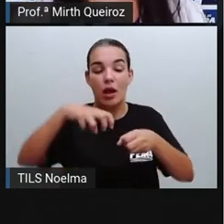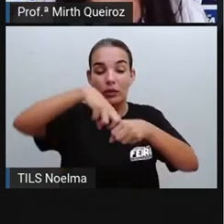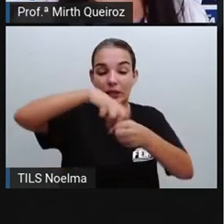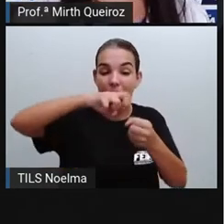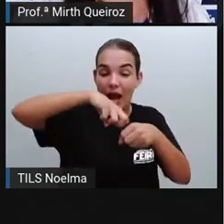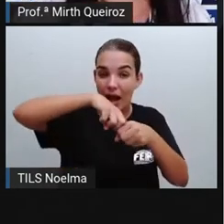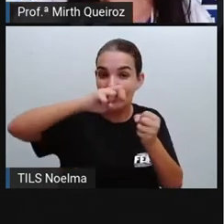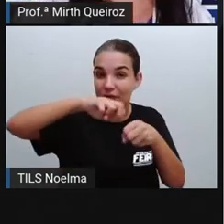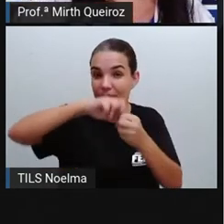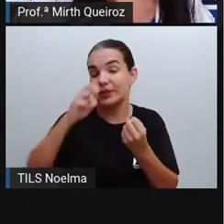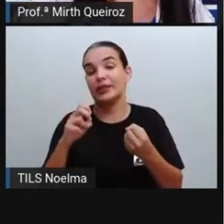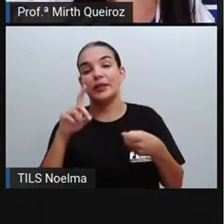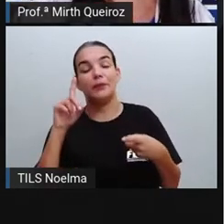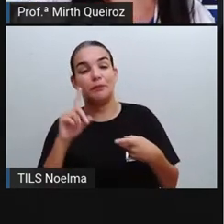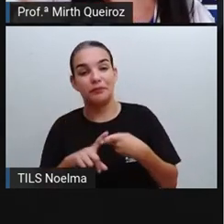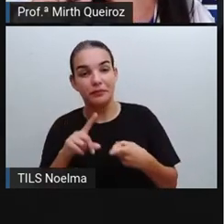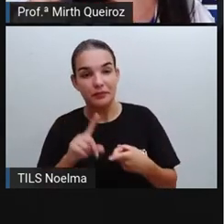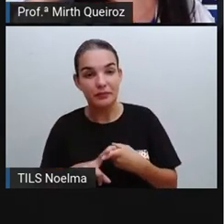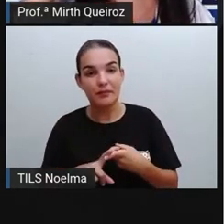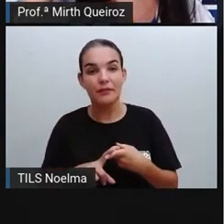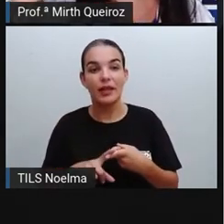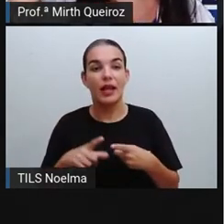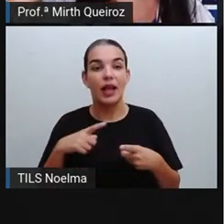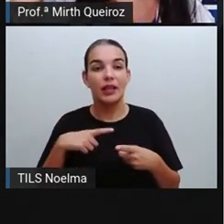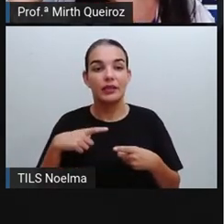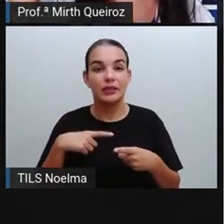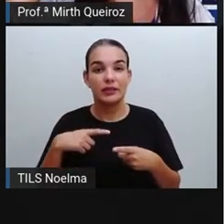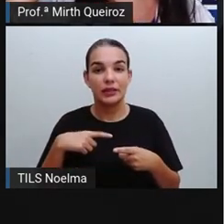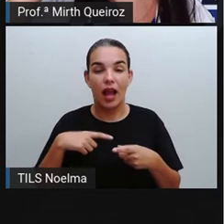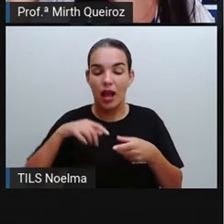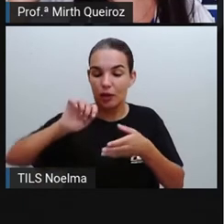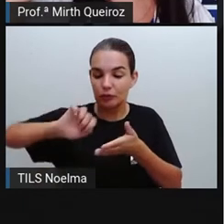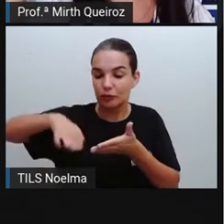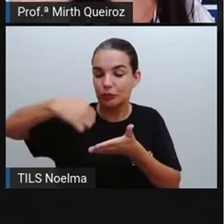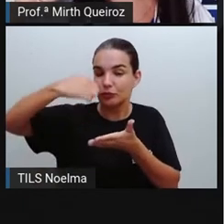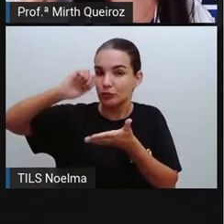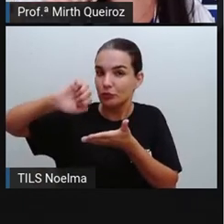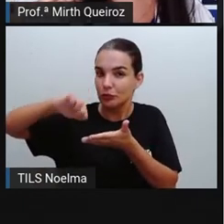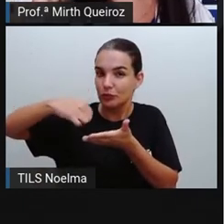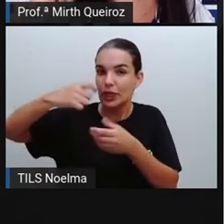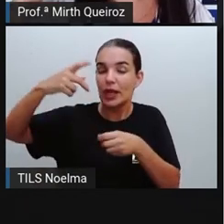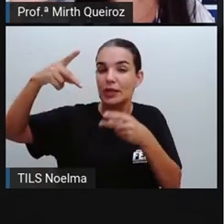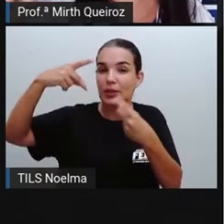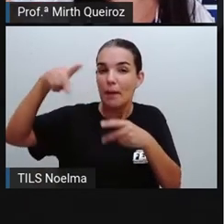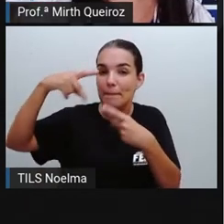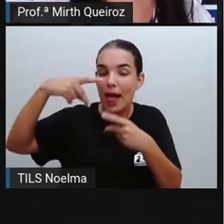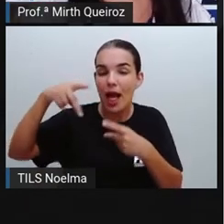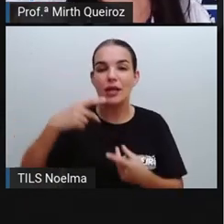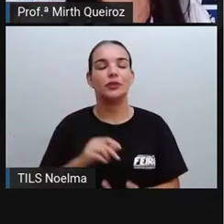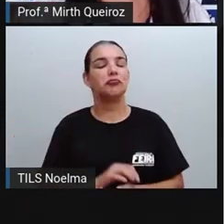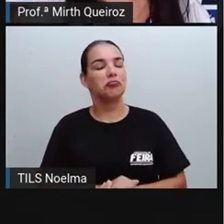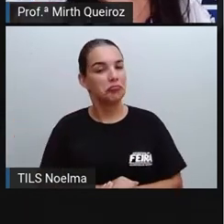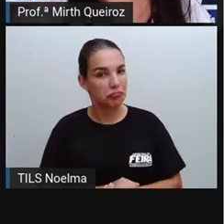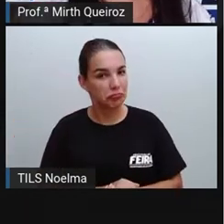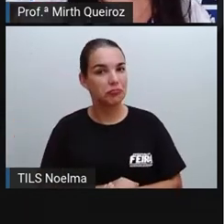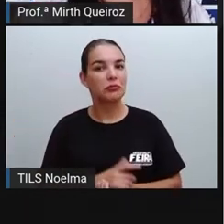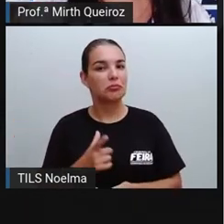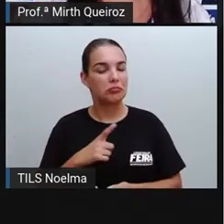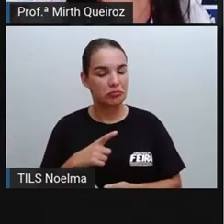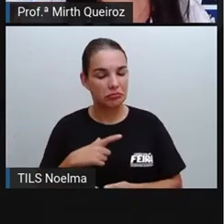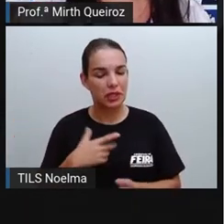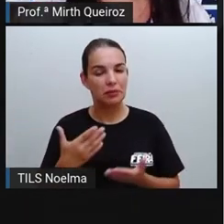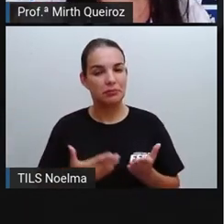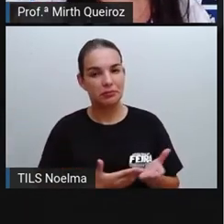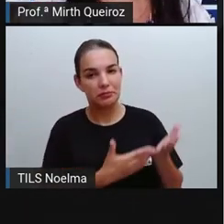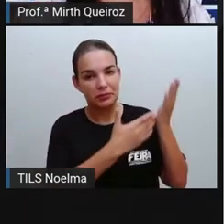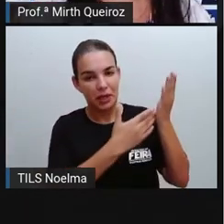plástica, naquelas talheres, né? Garfinhos, colheres de plástico, tudo é produzido